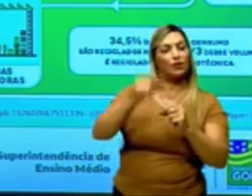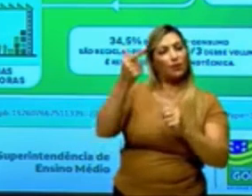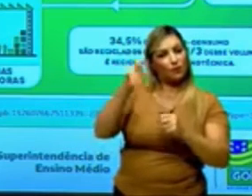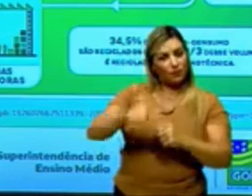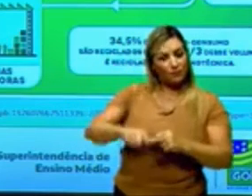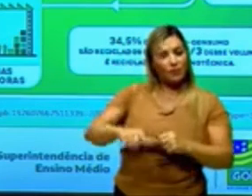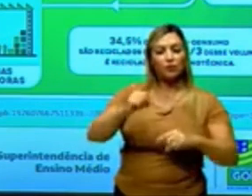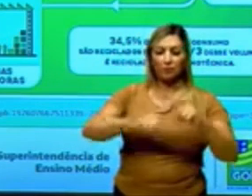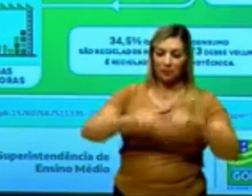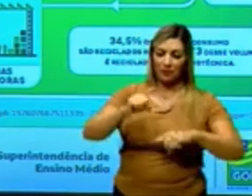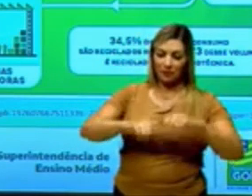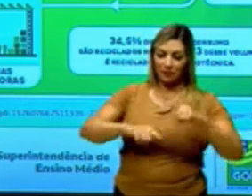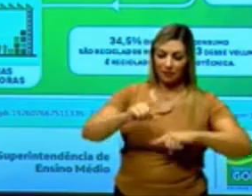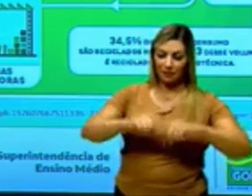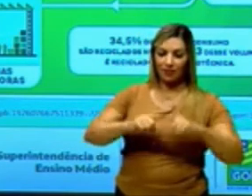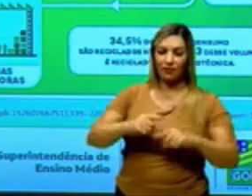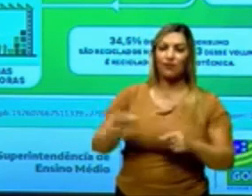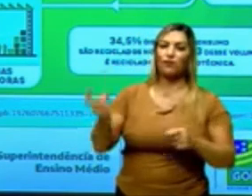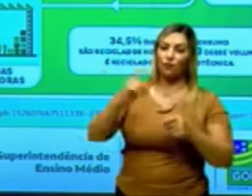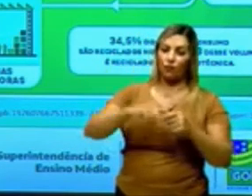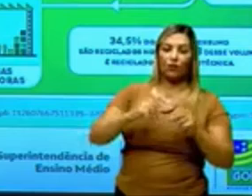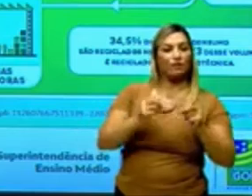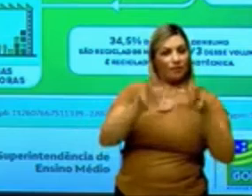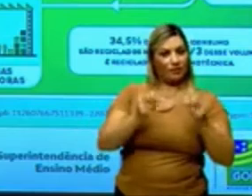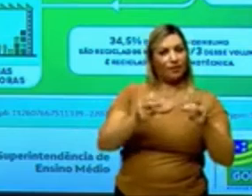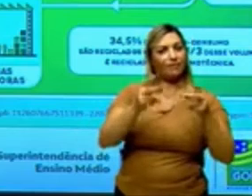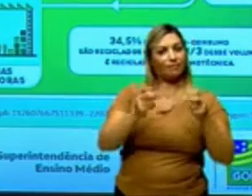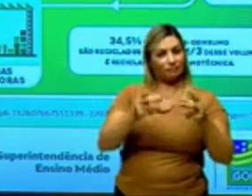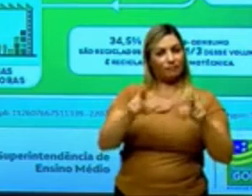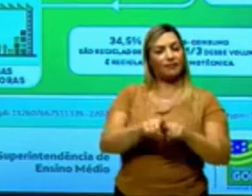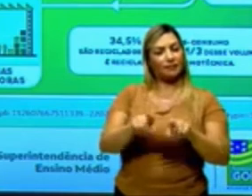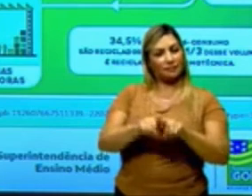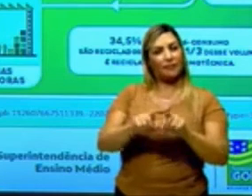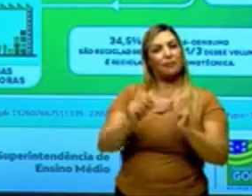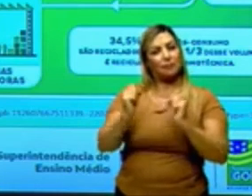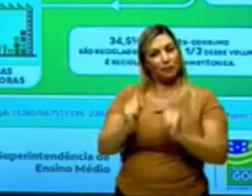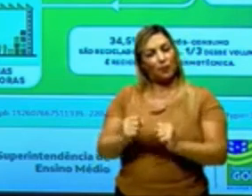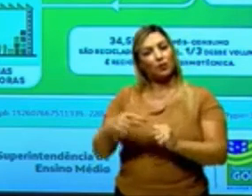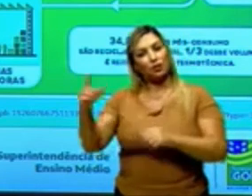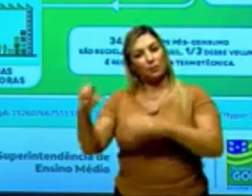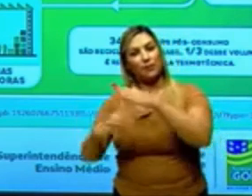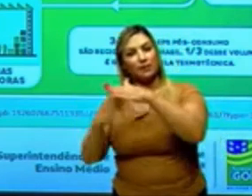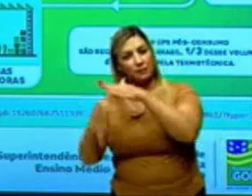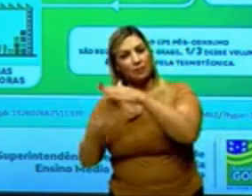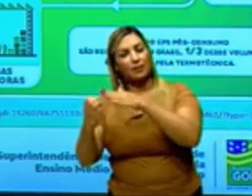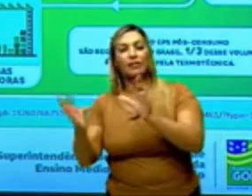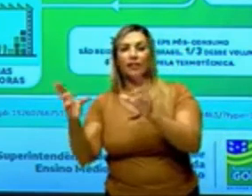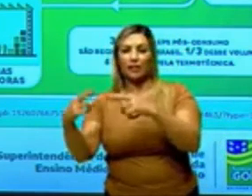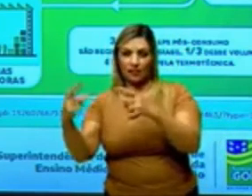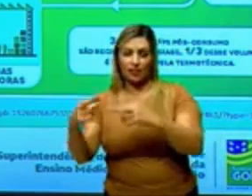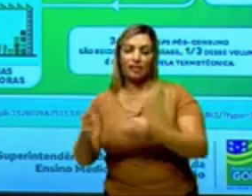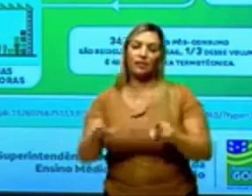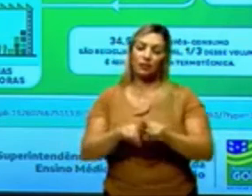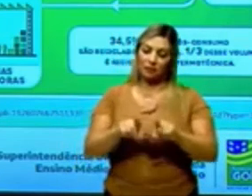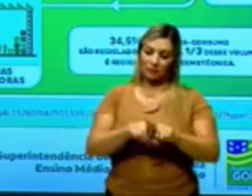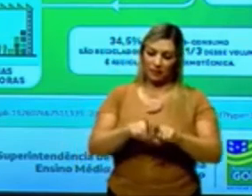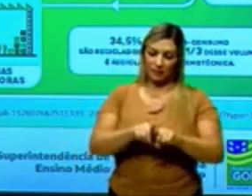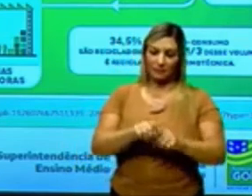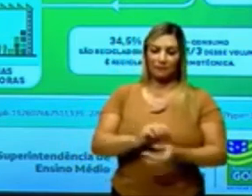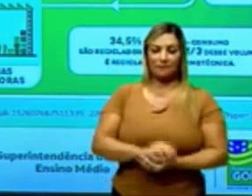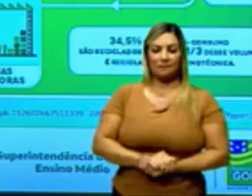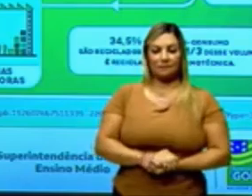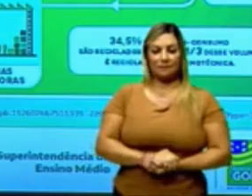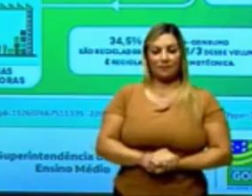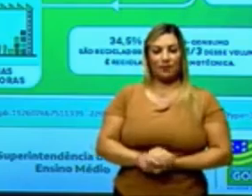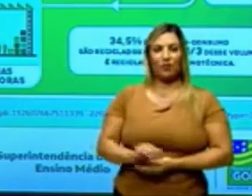materiais que voltam para o comércio. E esses materiais também podem ir para as empresas recicladoras, né? Então, eu tenho essa rede